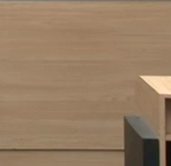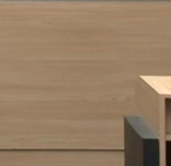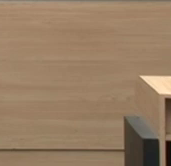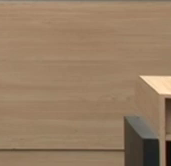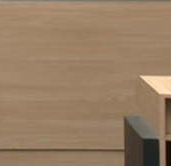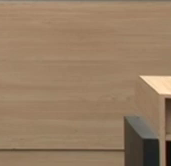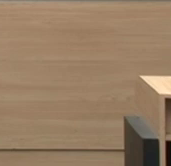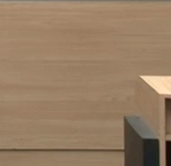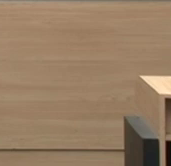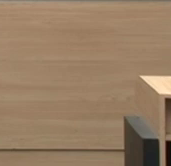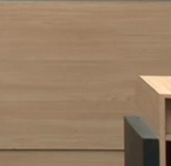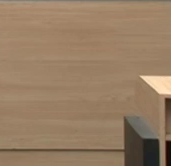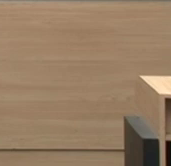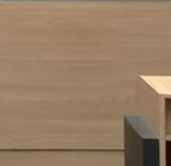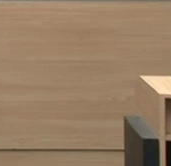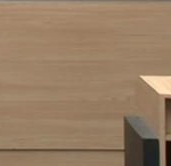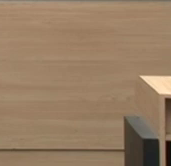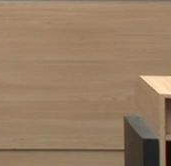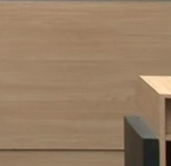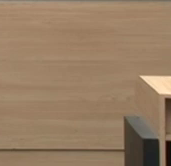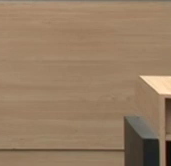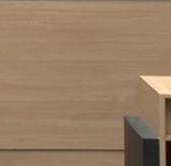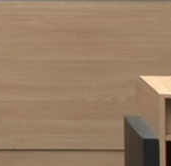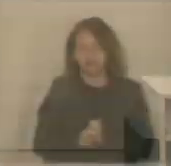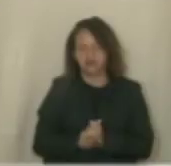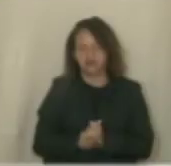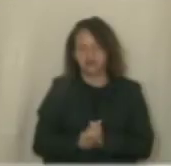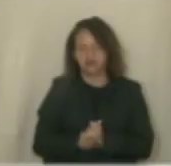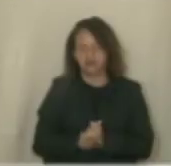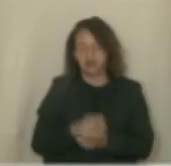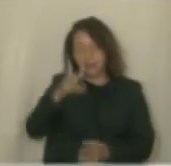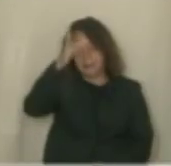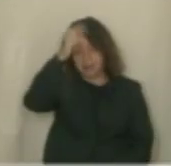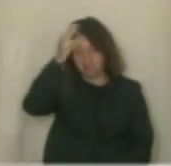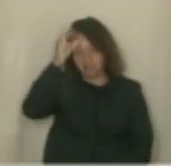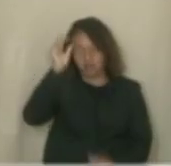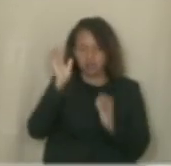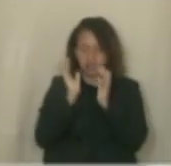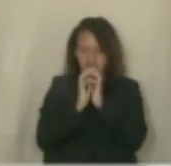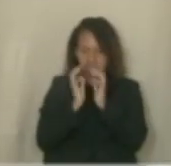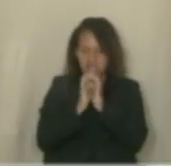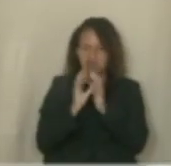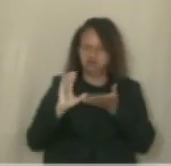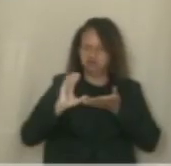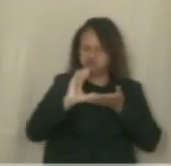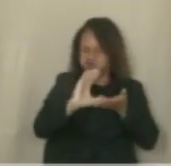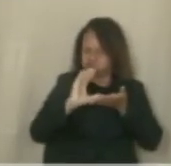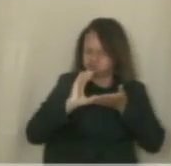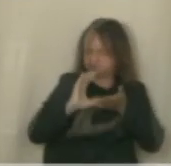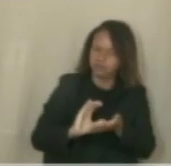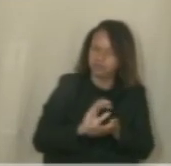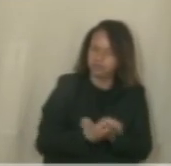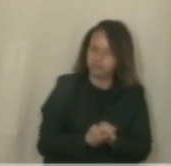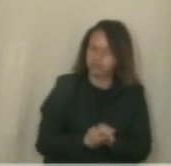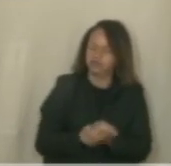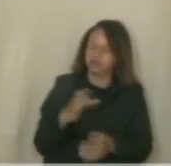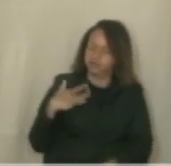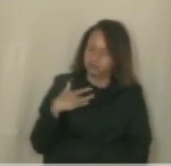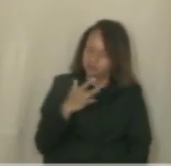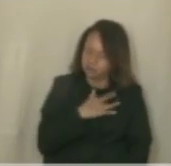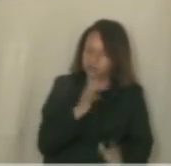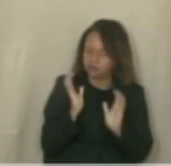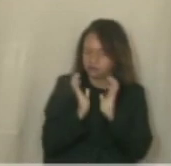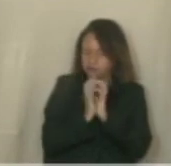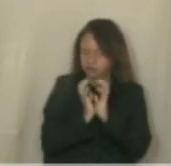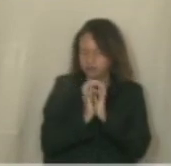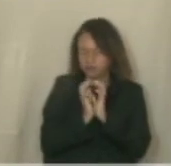Chico Kiko saiu em defesa da gestão municipal. A Prefeitura do Recife vem investindo a cada ano na saúde do